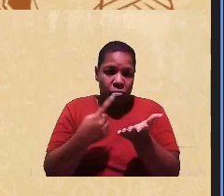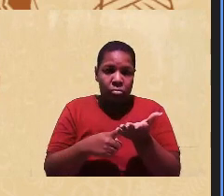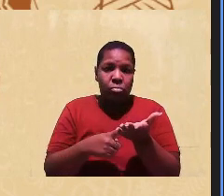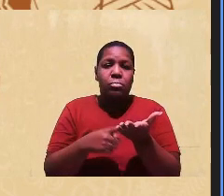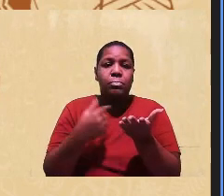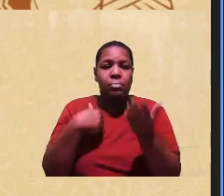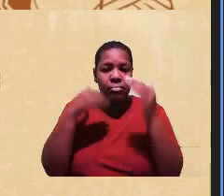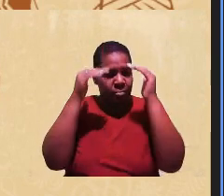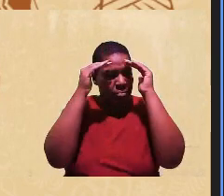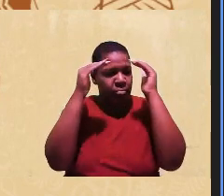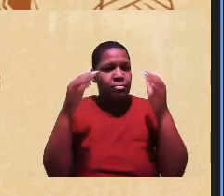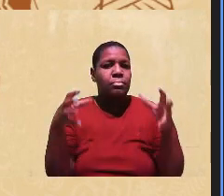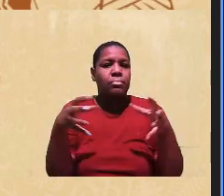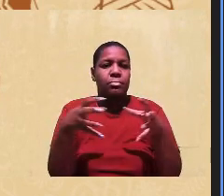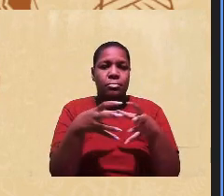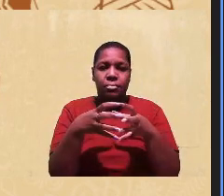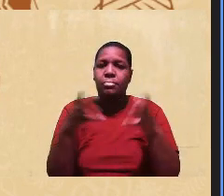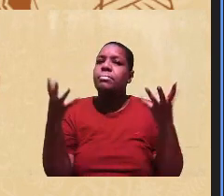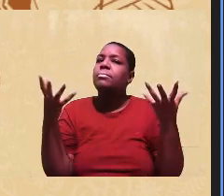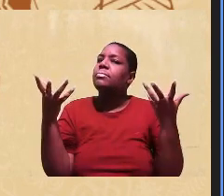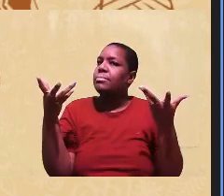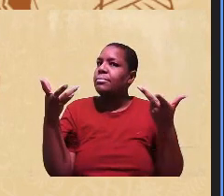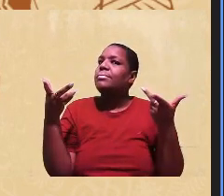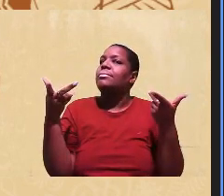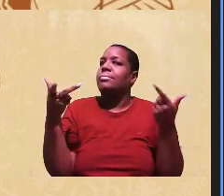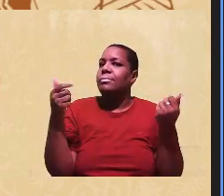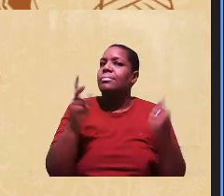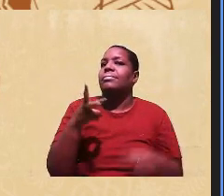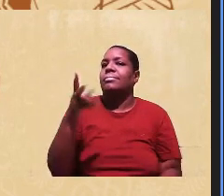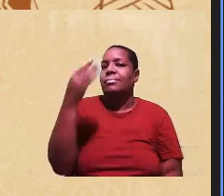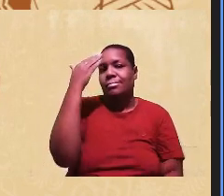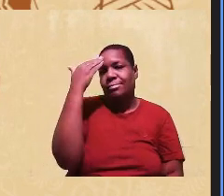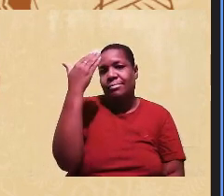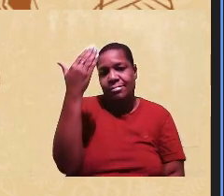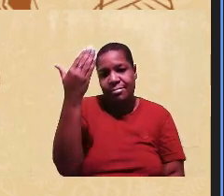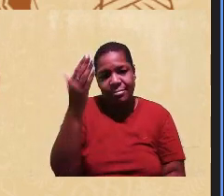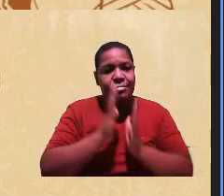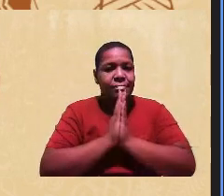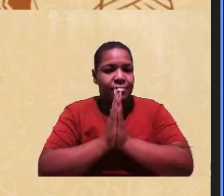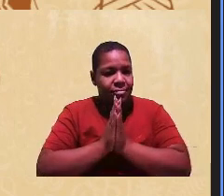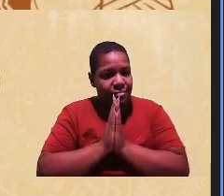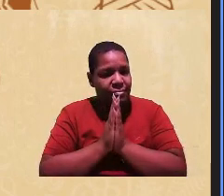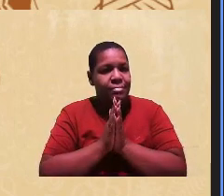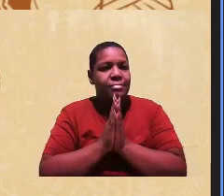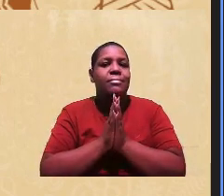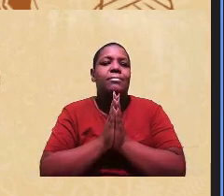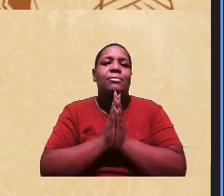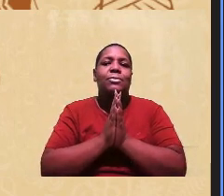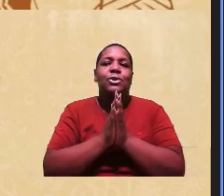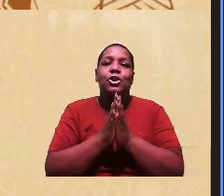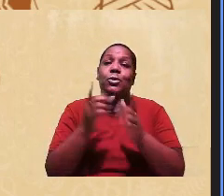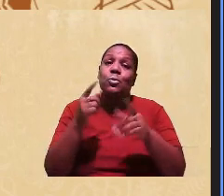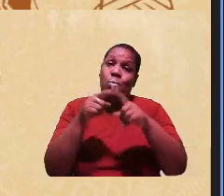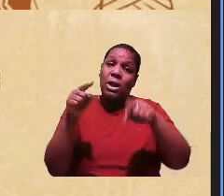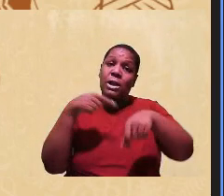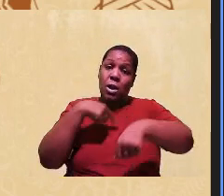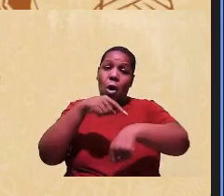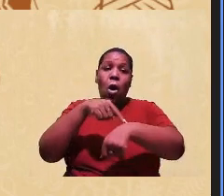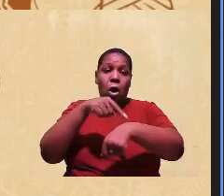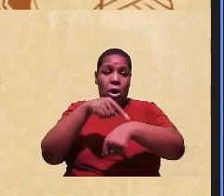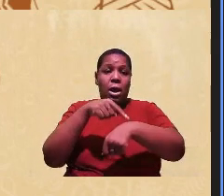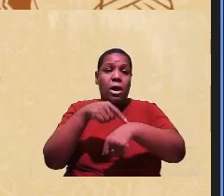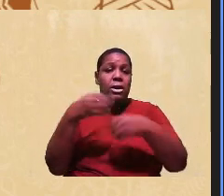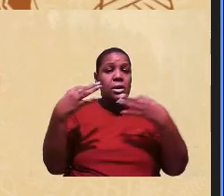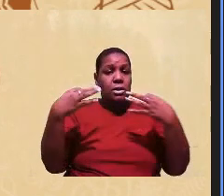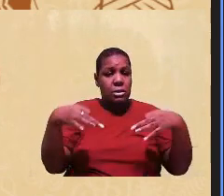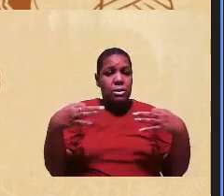equipe que é maravilhosa, eu sempre agradeço essa equipe, mas que tem horário. Estou falando mais especificamente do grupo da